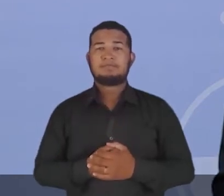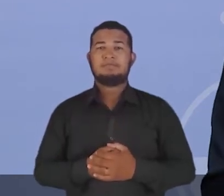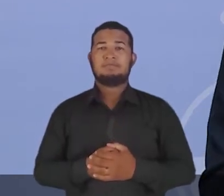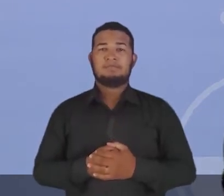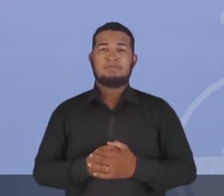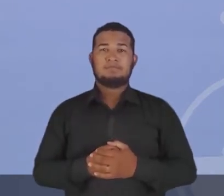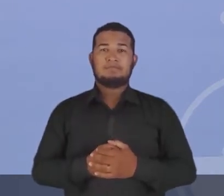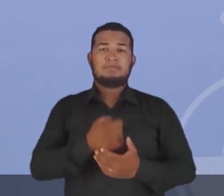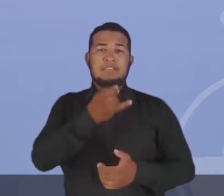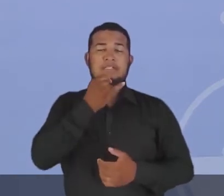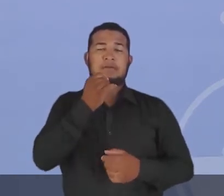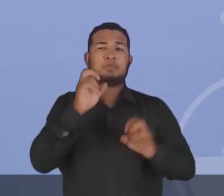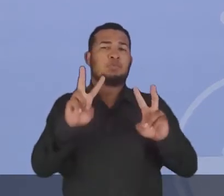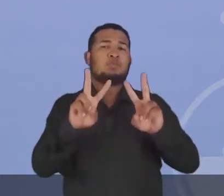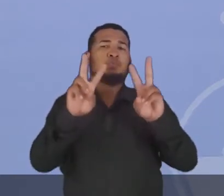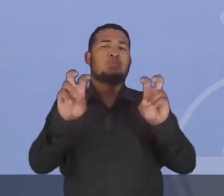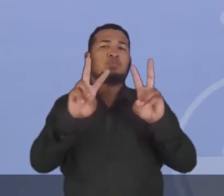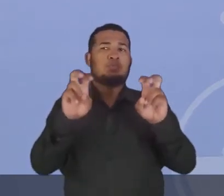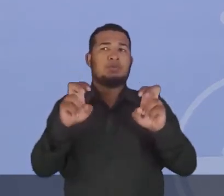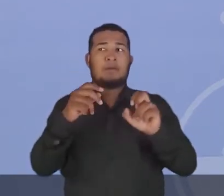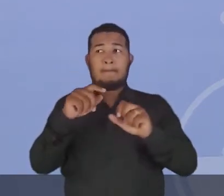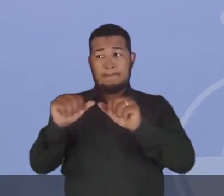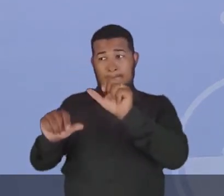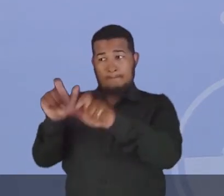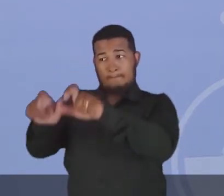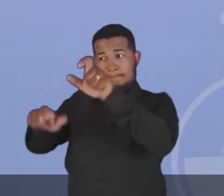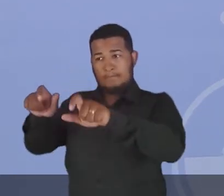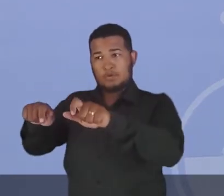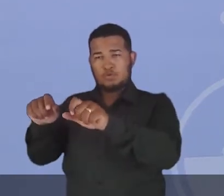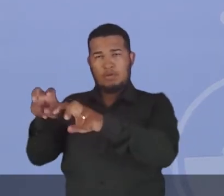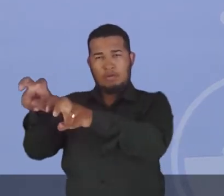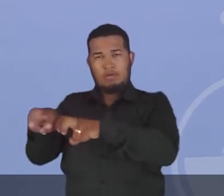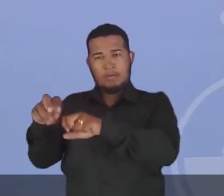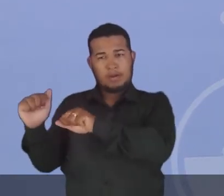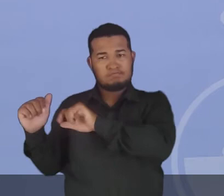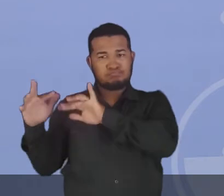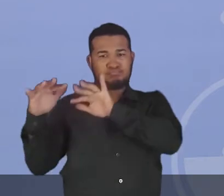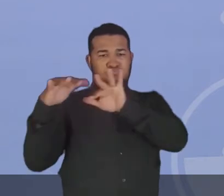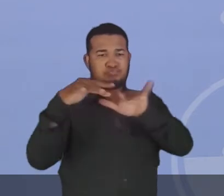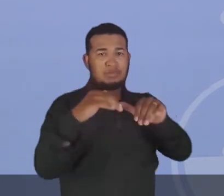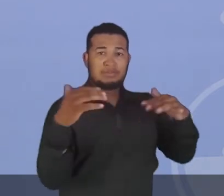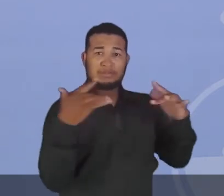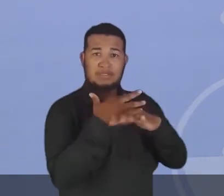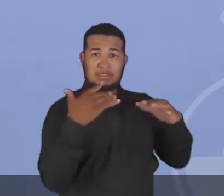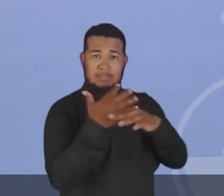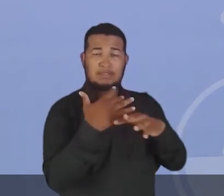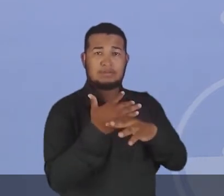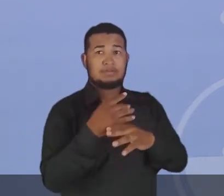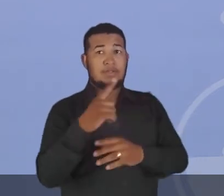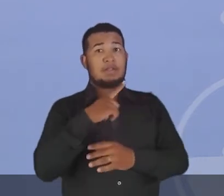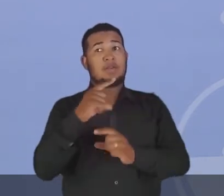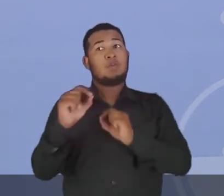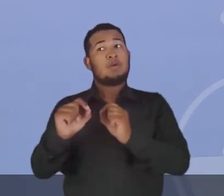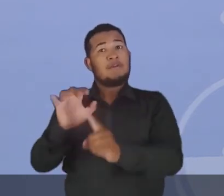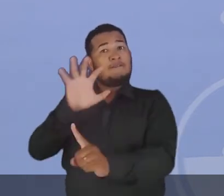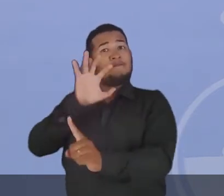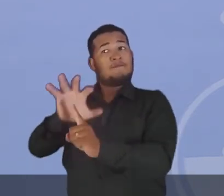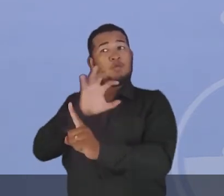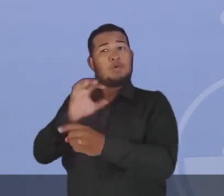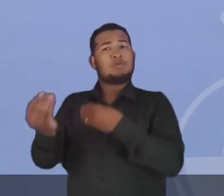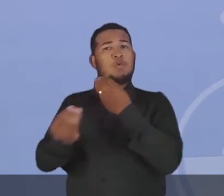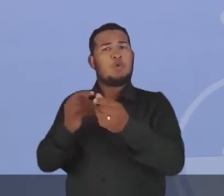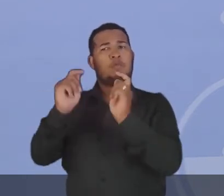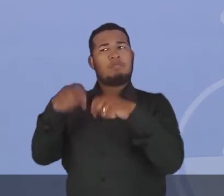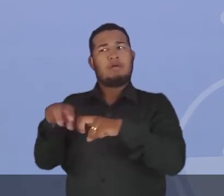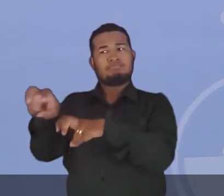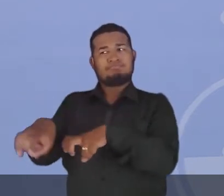bem, quando nós falamos nesse êxodo rural, nós focamos a questão da influência desse êxodo no